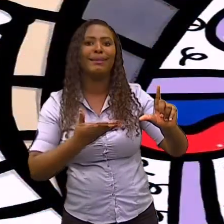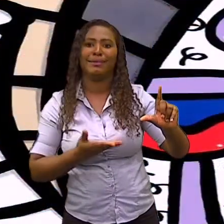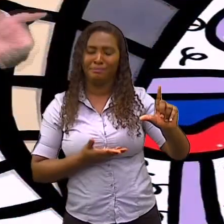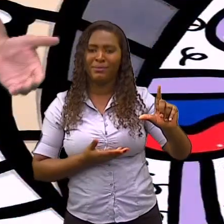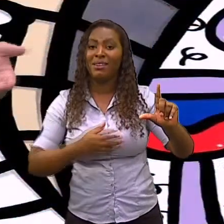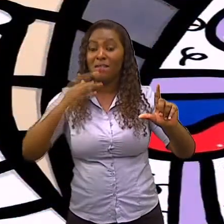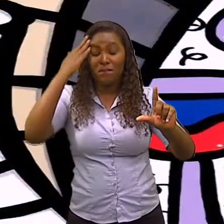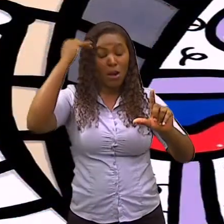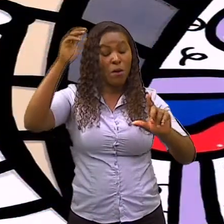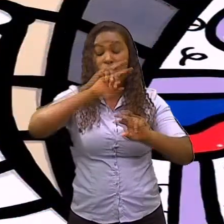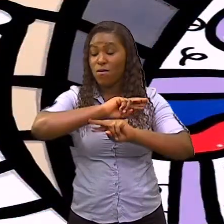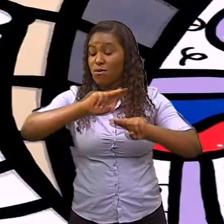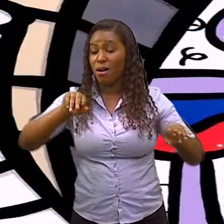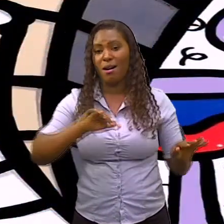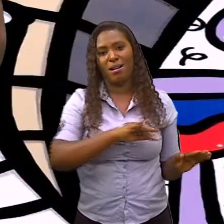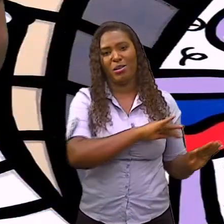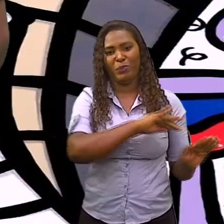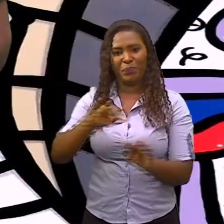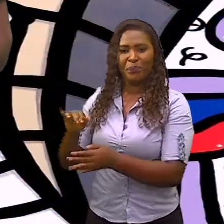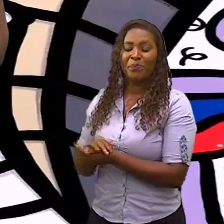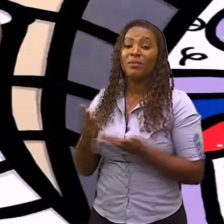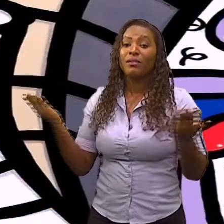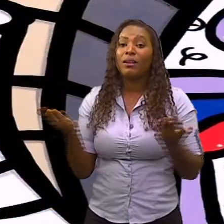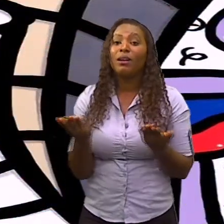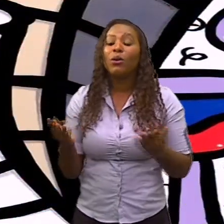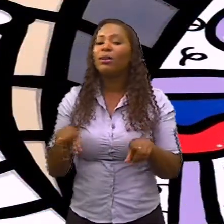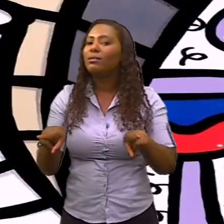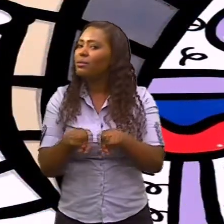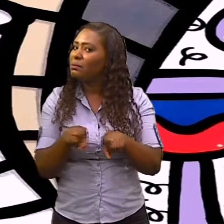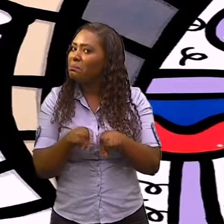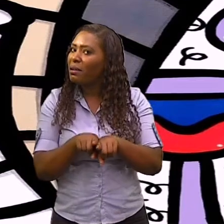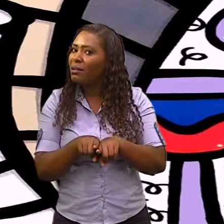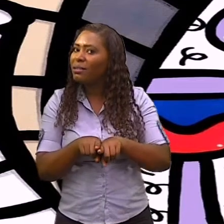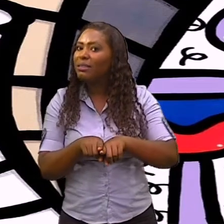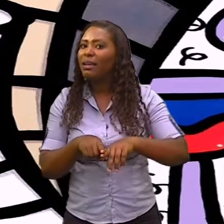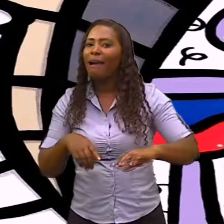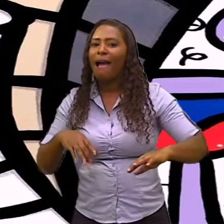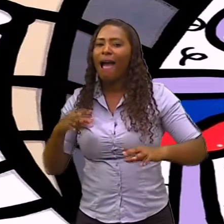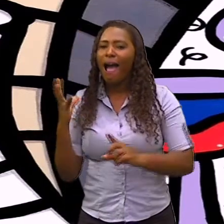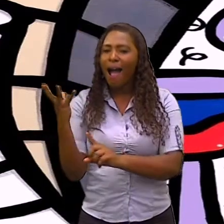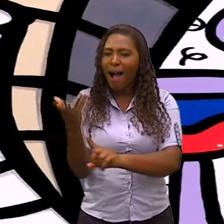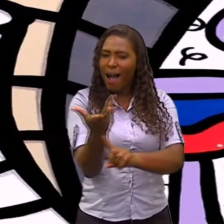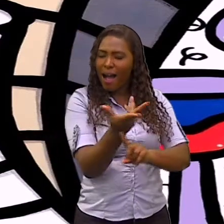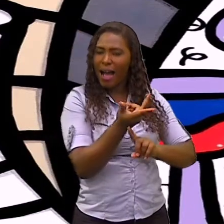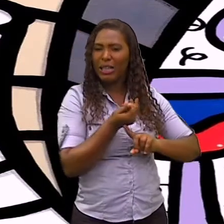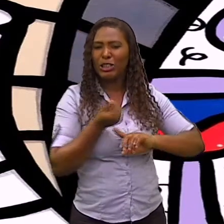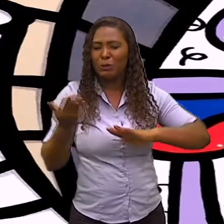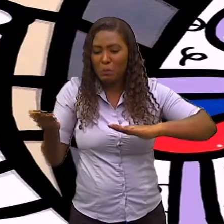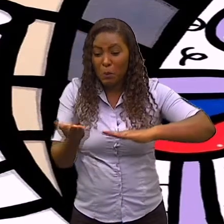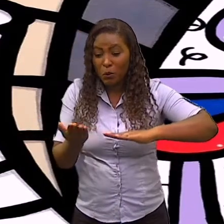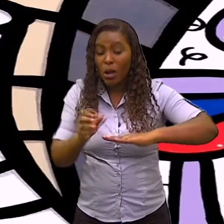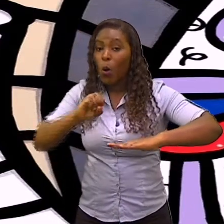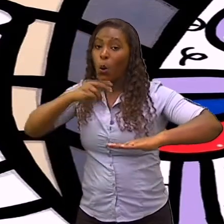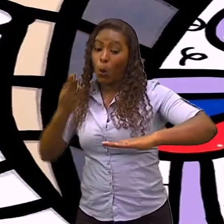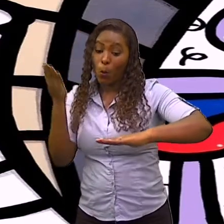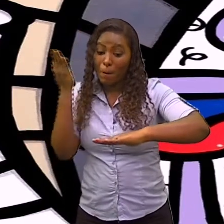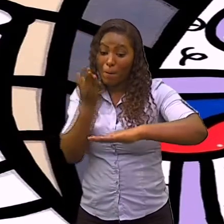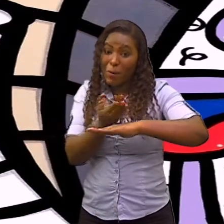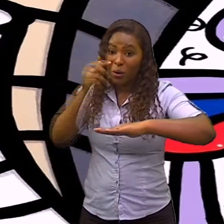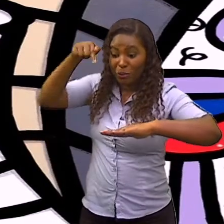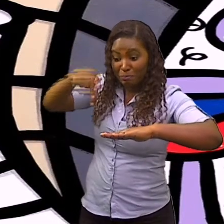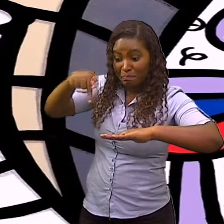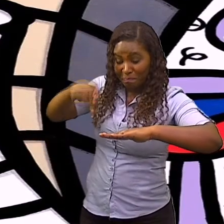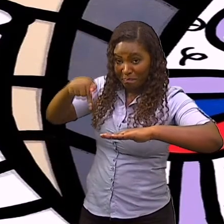fechar falando sobre a arte moderna, ou pop art, que é um movimento artístico que se desenvolveu na década de